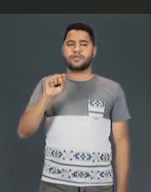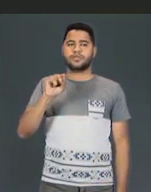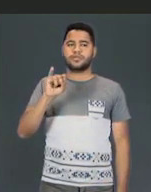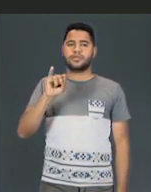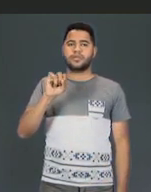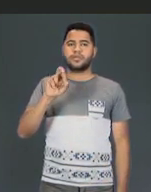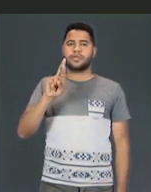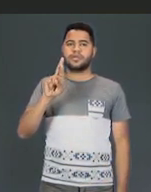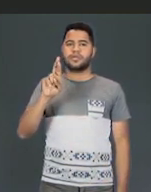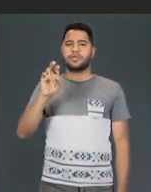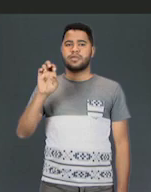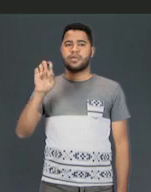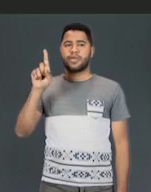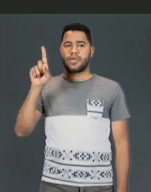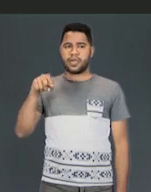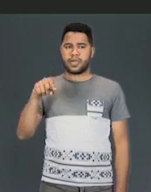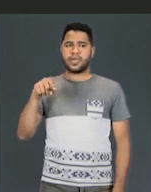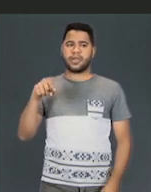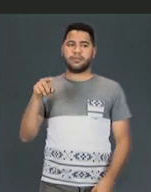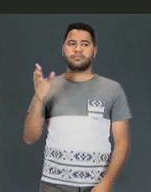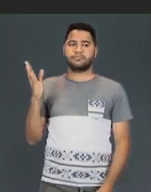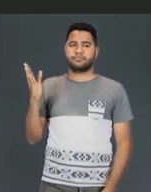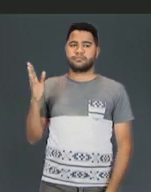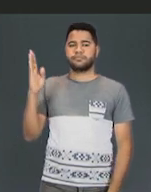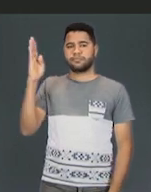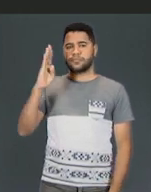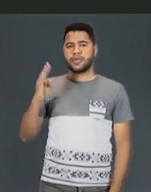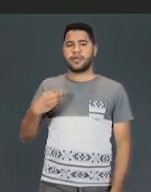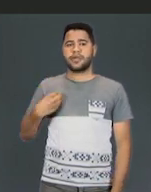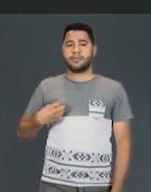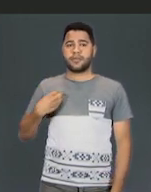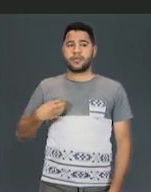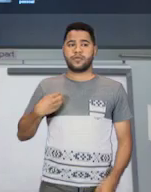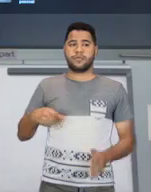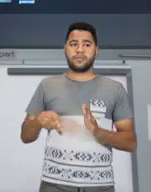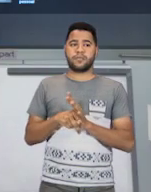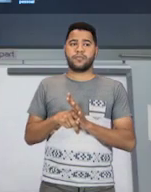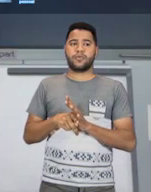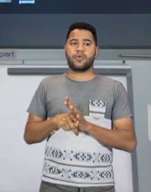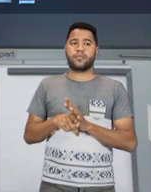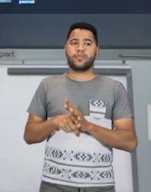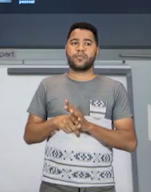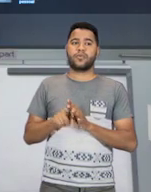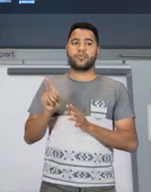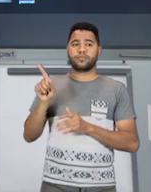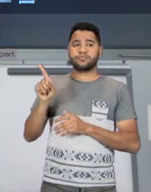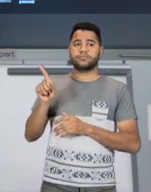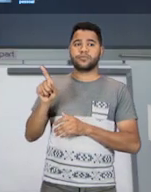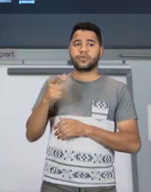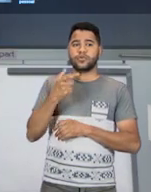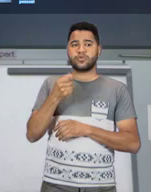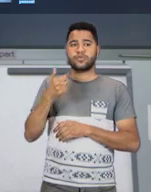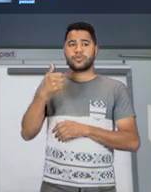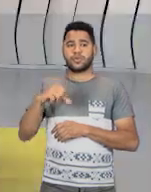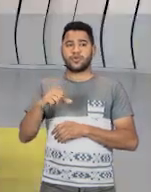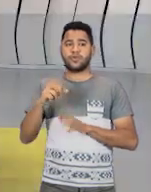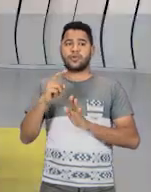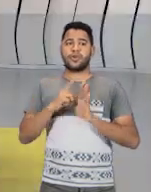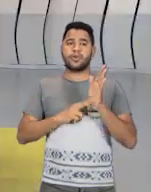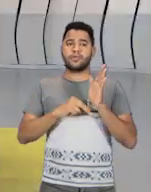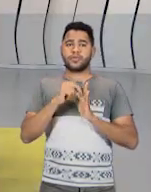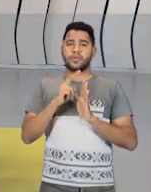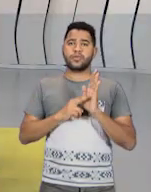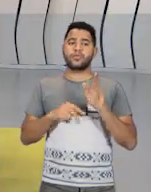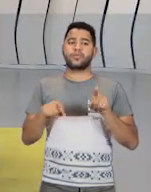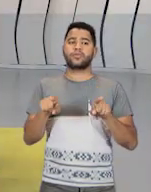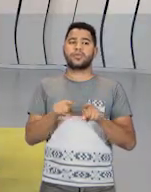Brasil Art em 2019 e ela traz pra gente a pintura e há